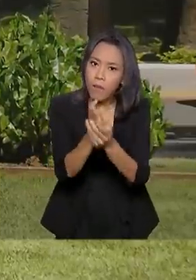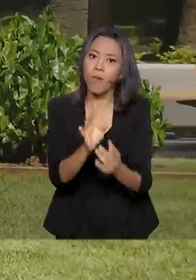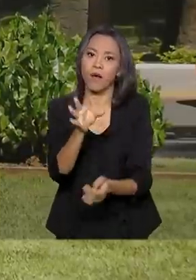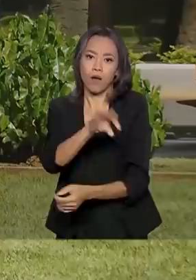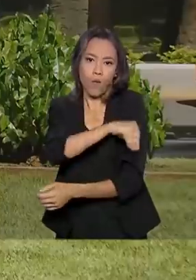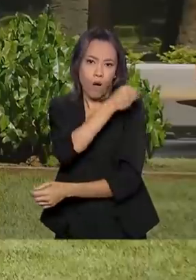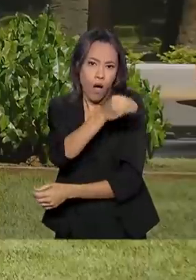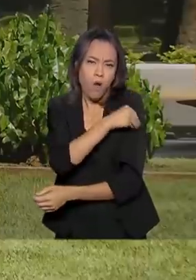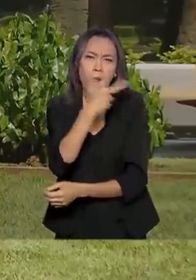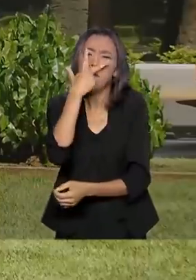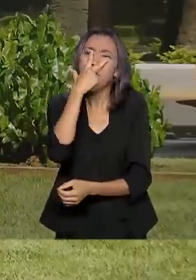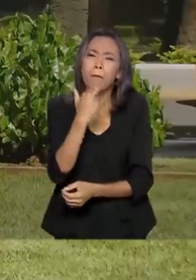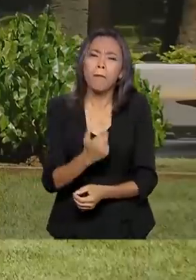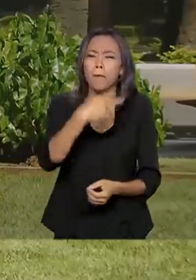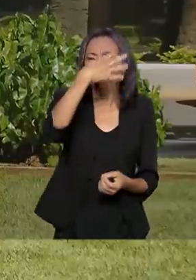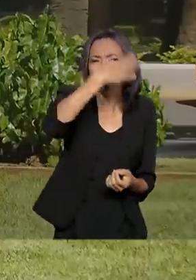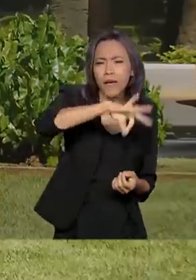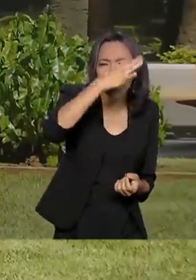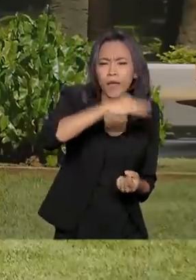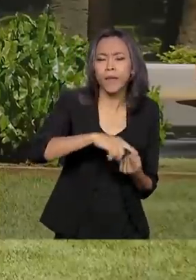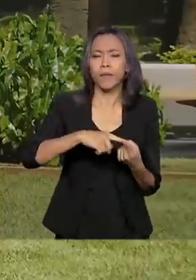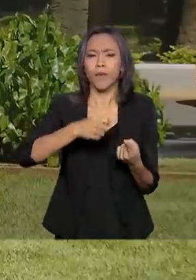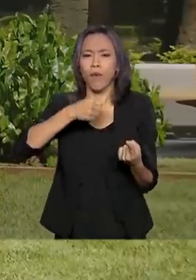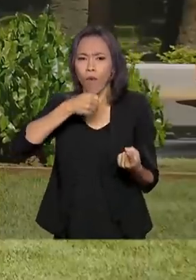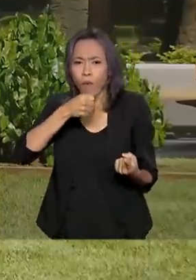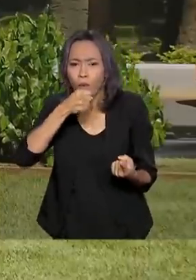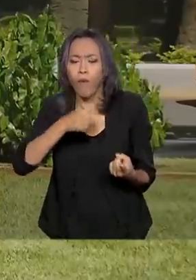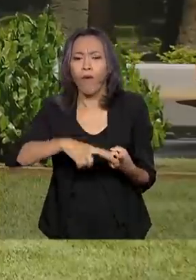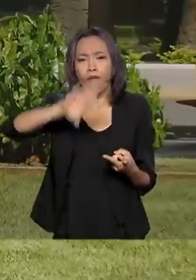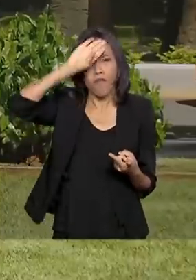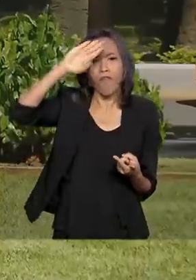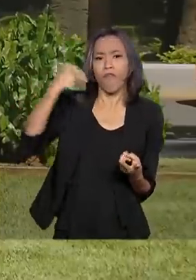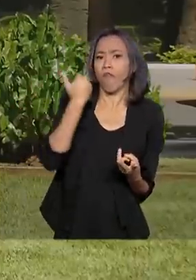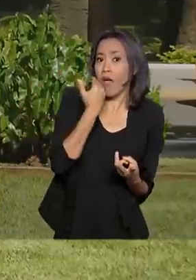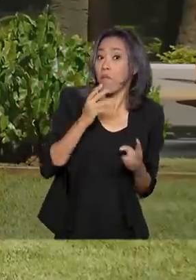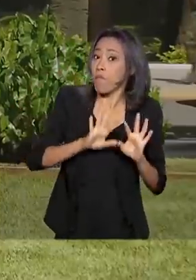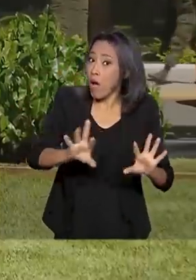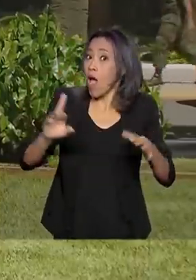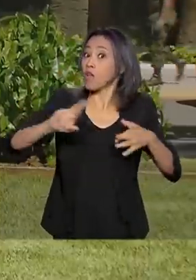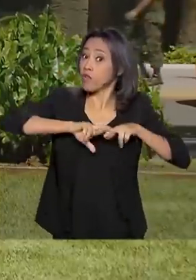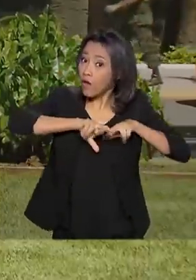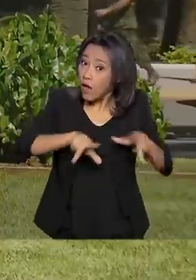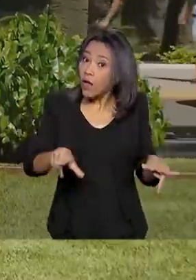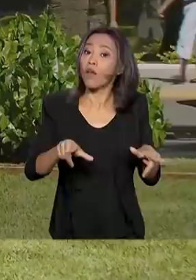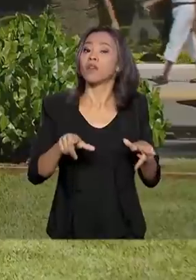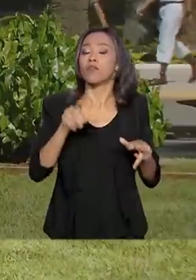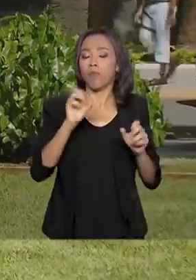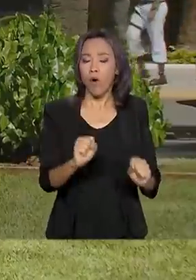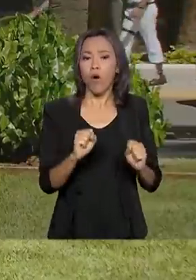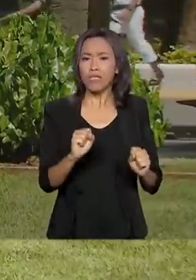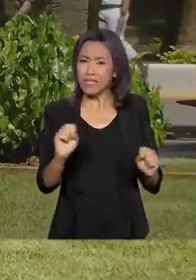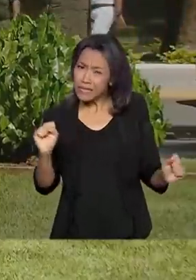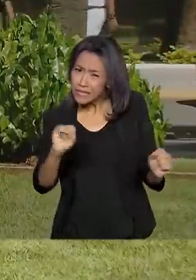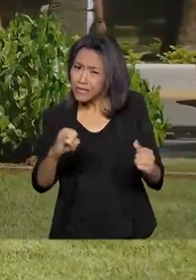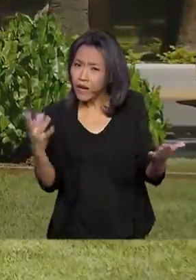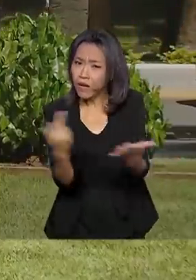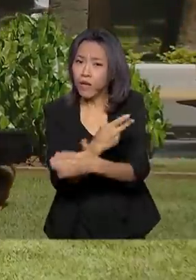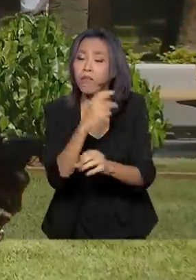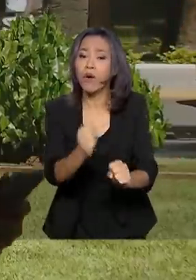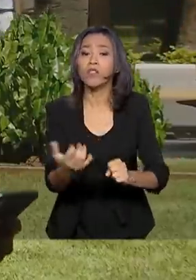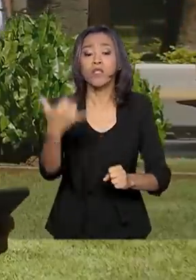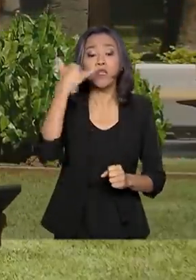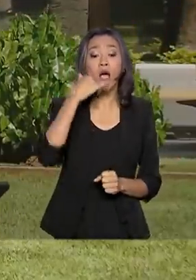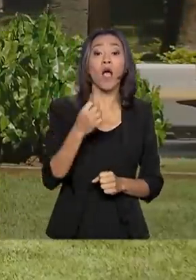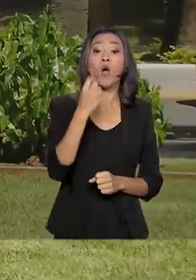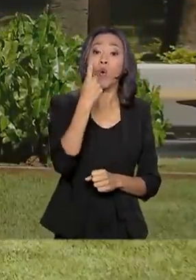com o da gripe, como febre e tosse. E em caso de dúvidas, as pessoas podem ligar para o telefone 136. O